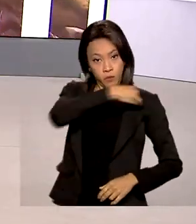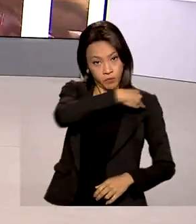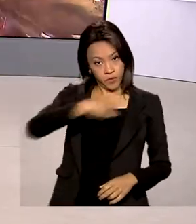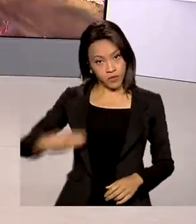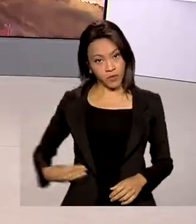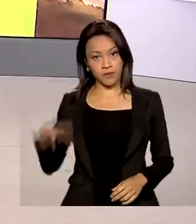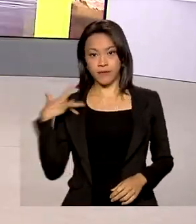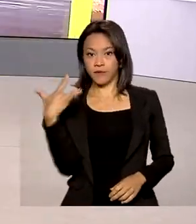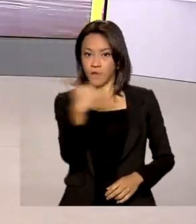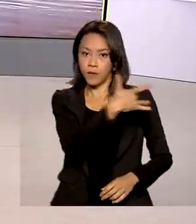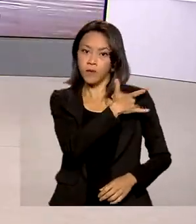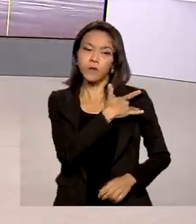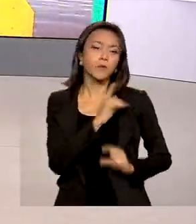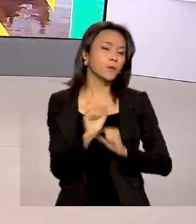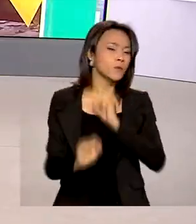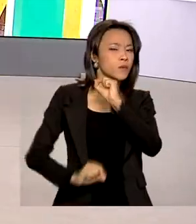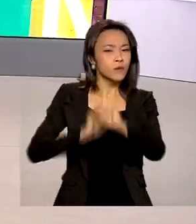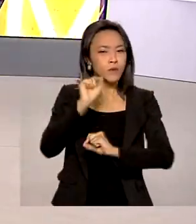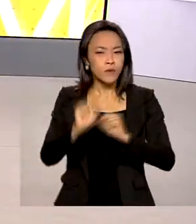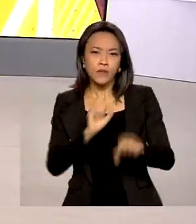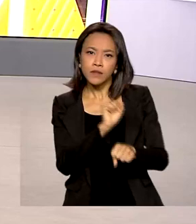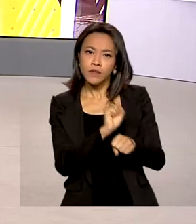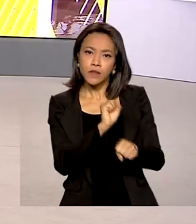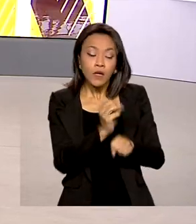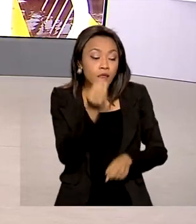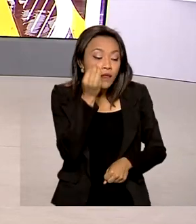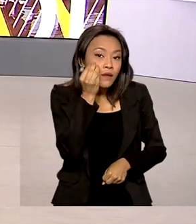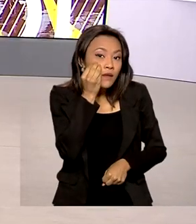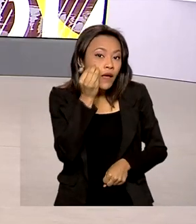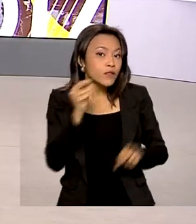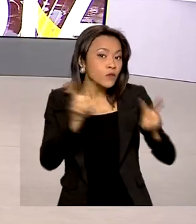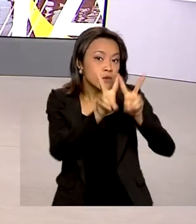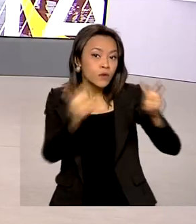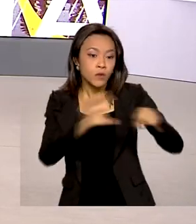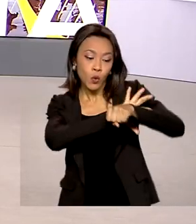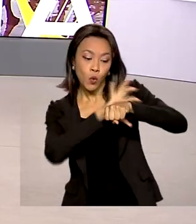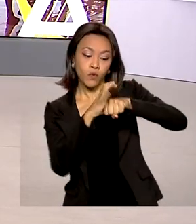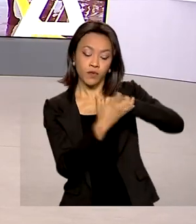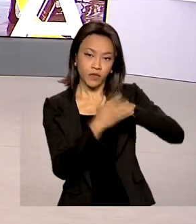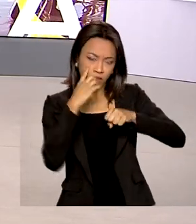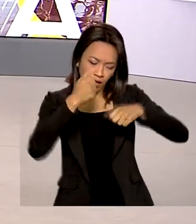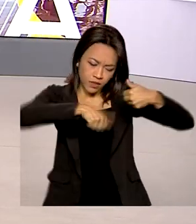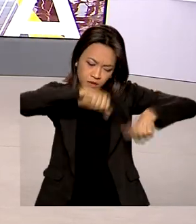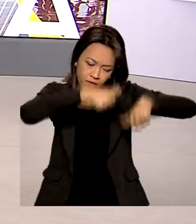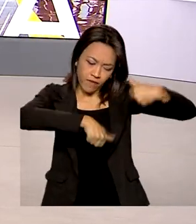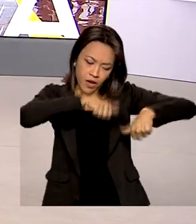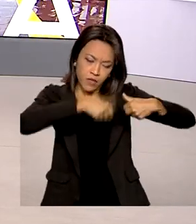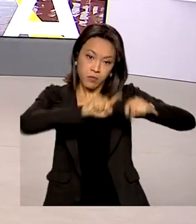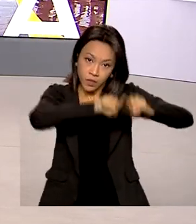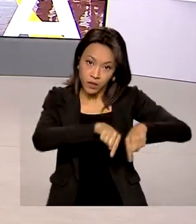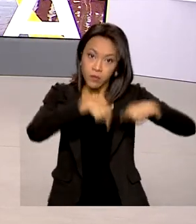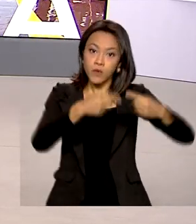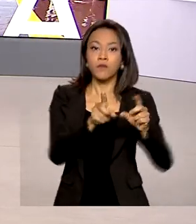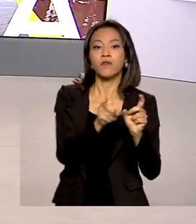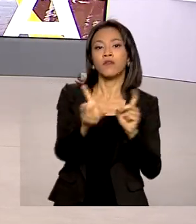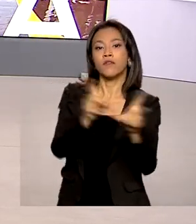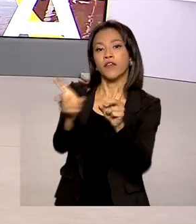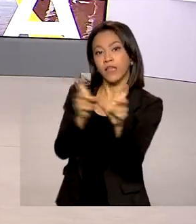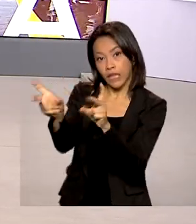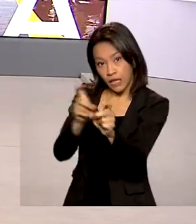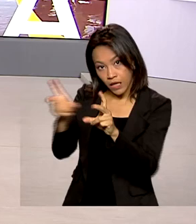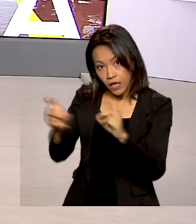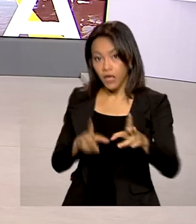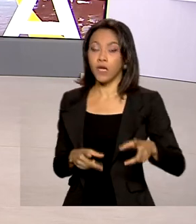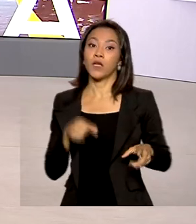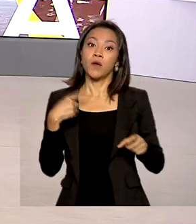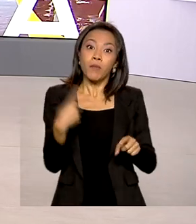Marcelo Queiroga, espera que autotestes de covid-19 que estão em análise para serem colocados no mercado amenizem a